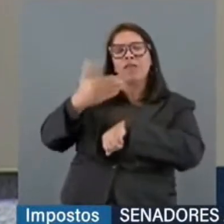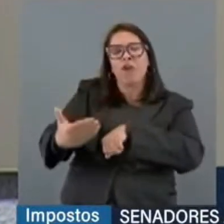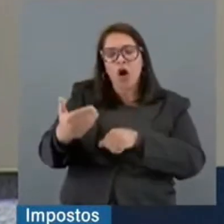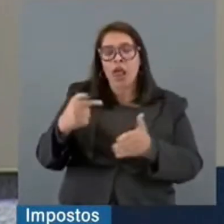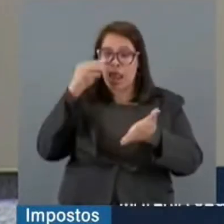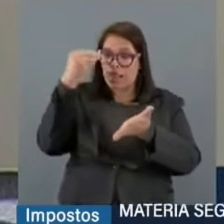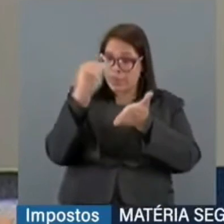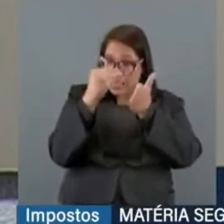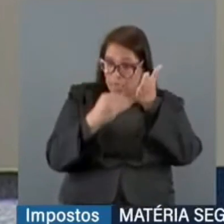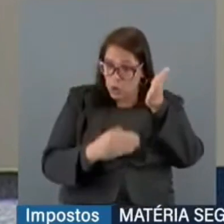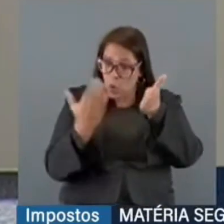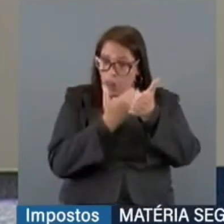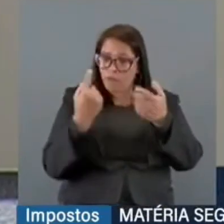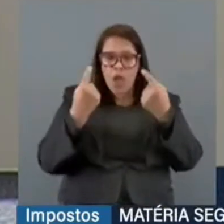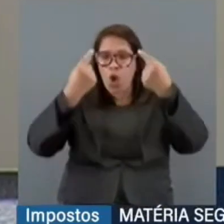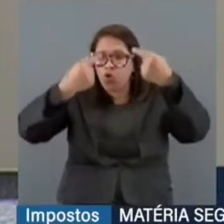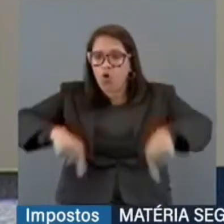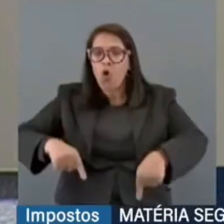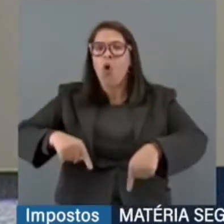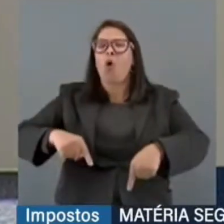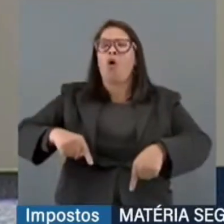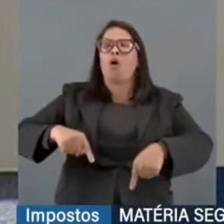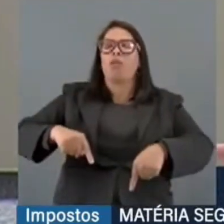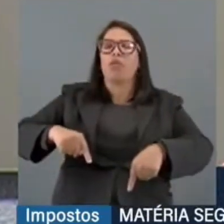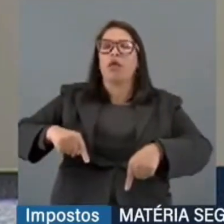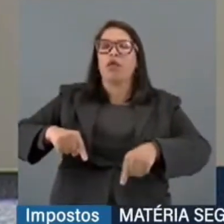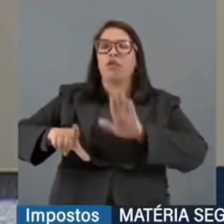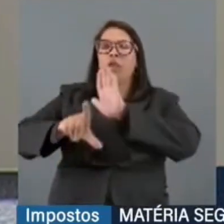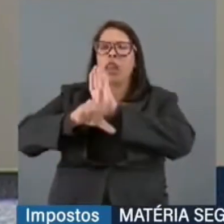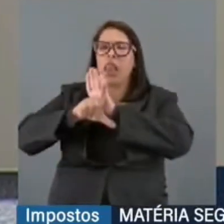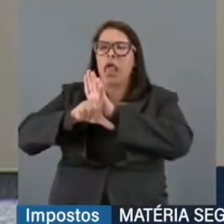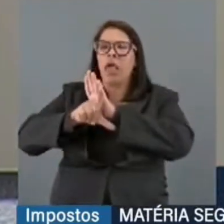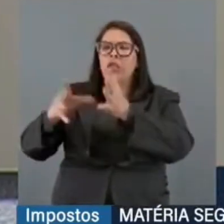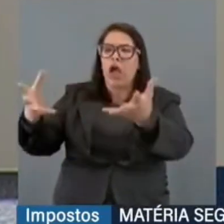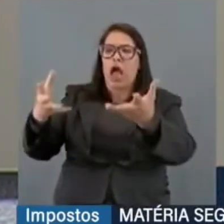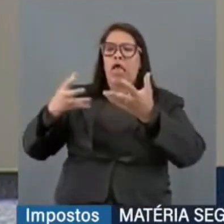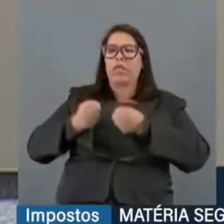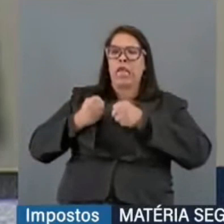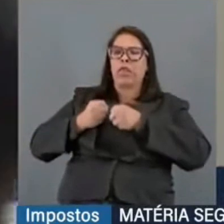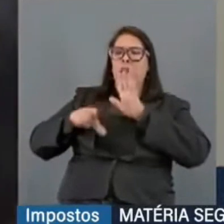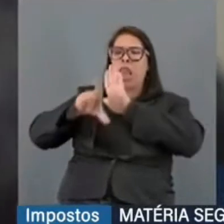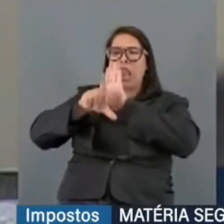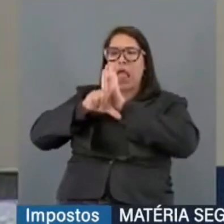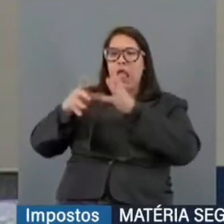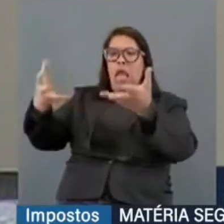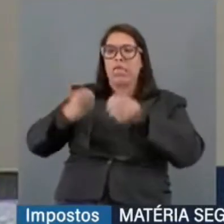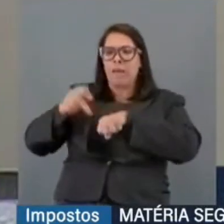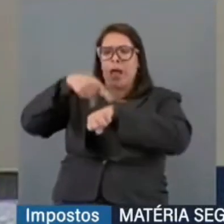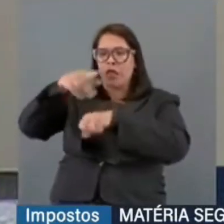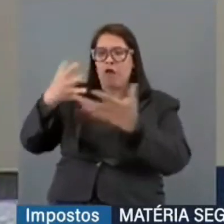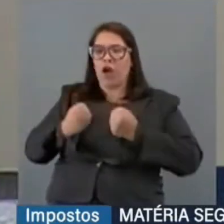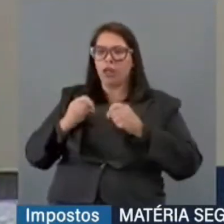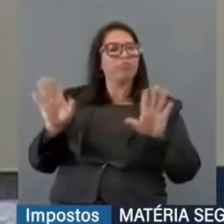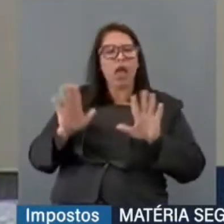Consignando que eu sou contra a importação de legislação internacional sem nenhum espírito crítico. Eu acho que o Brasil